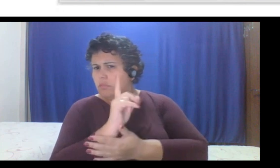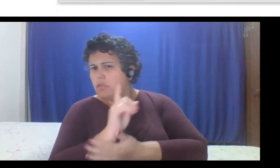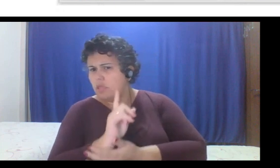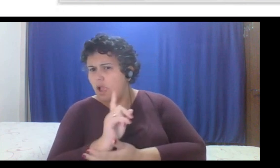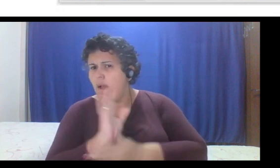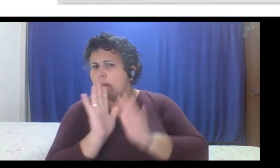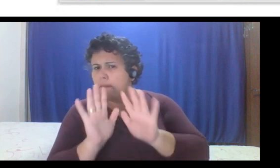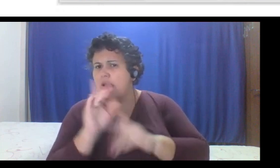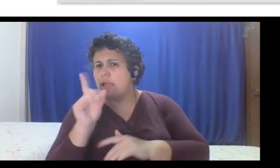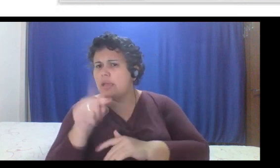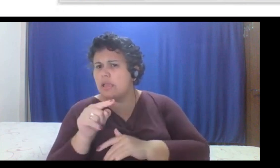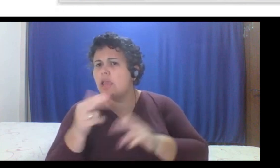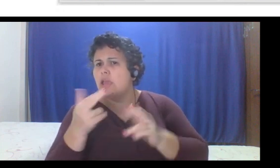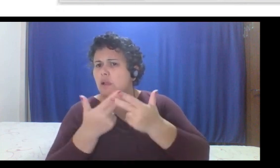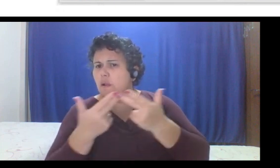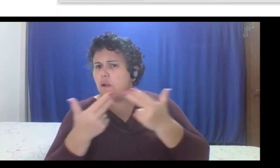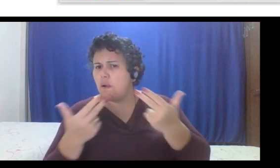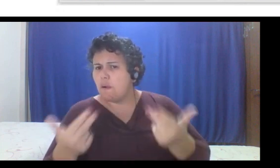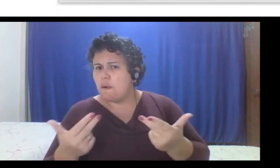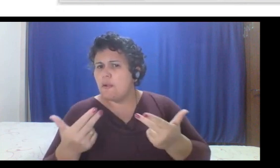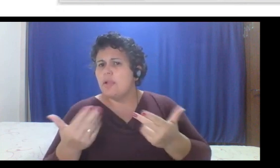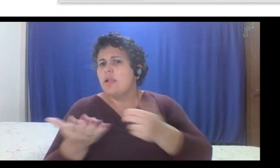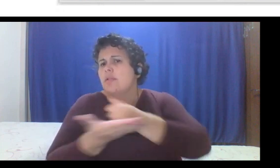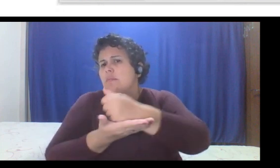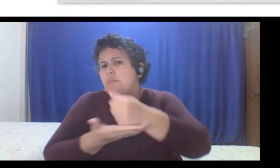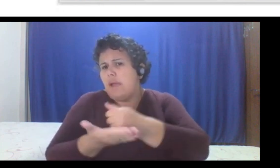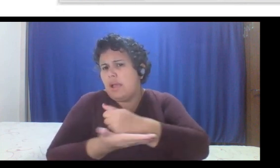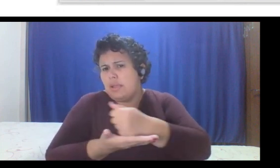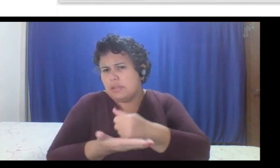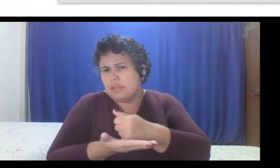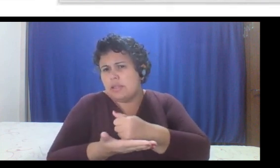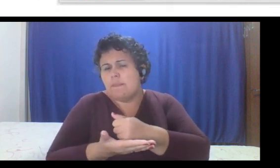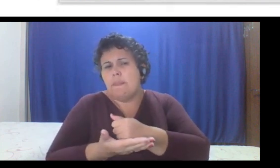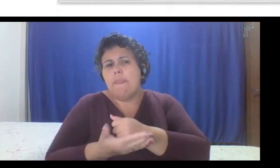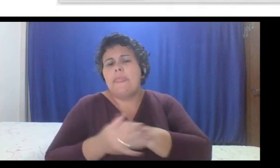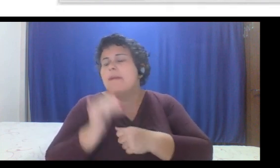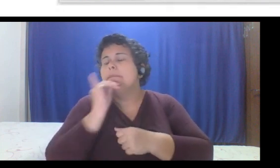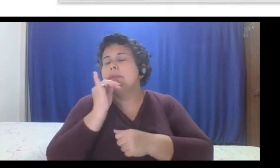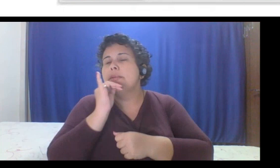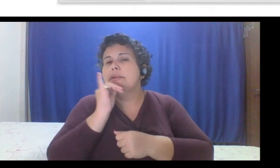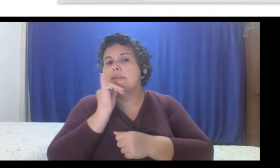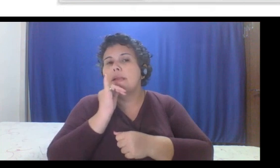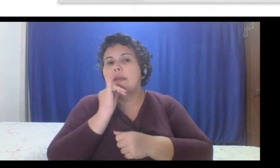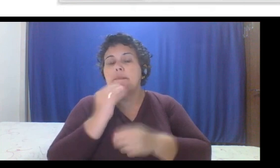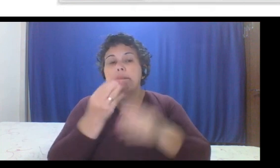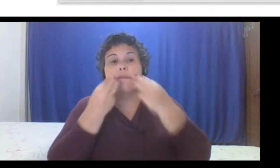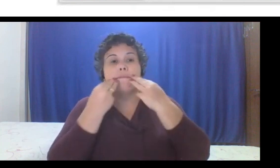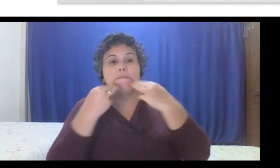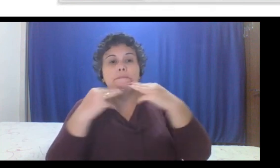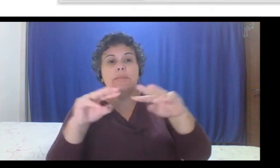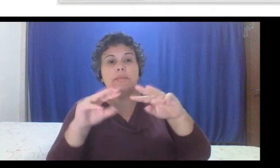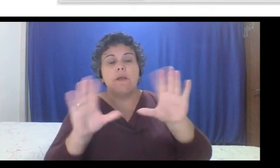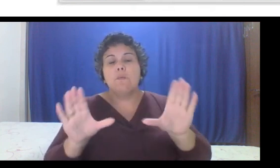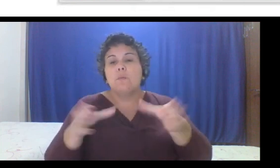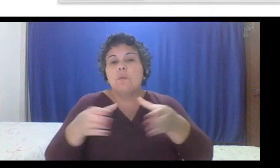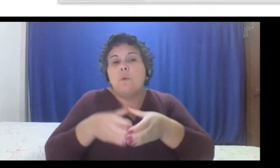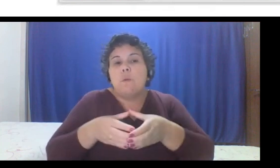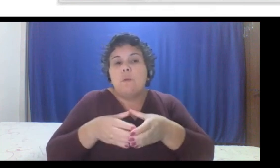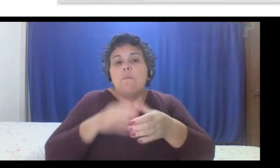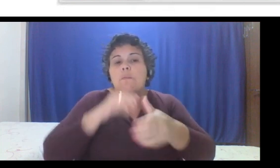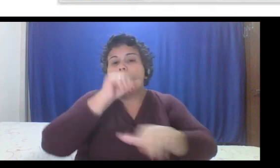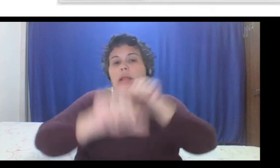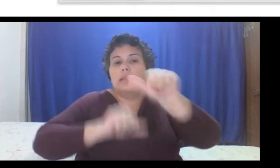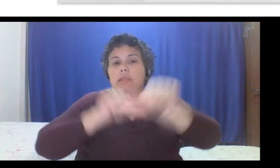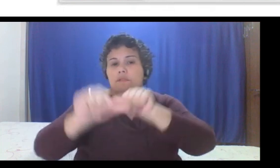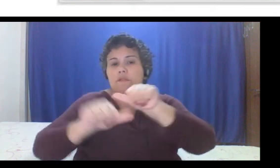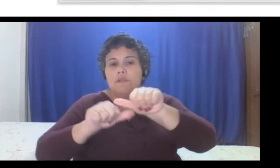a gente vai colocando aqui. Por exemplo, a gente coloca a missão de toda essa equipe, né, trabalhando numa transformação